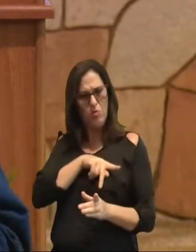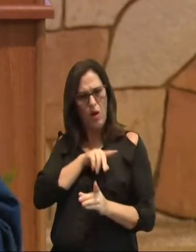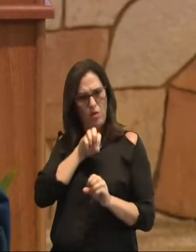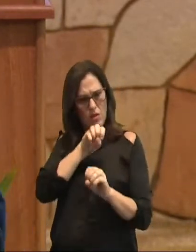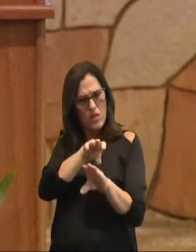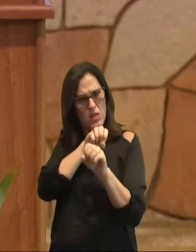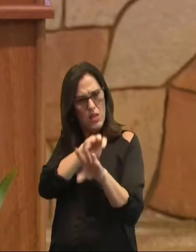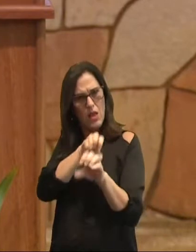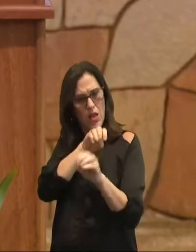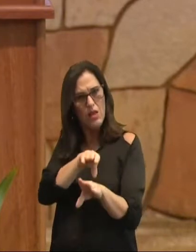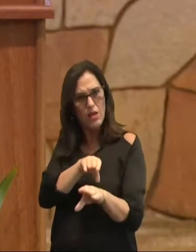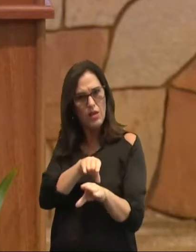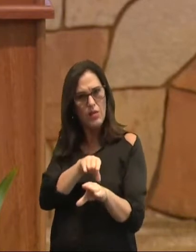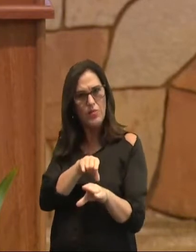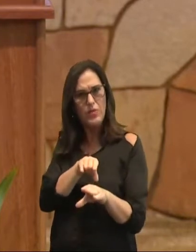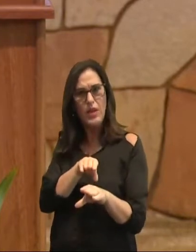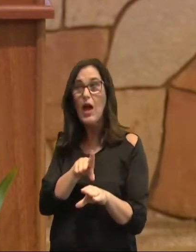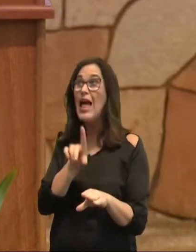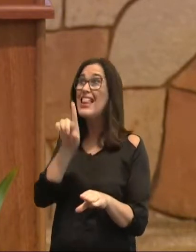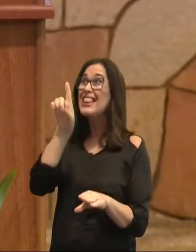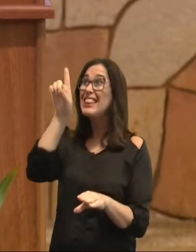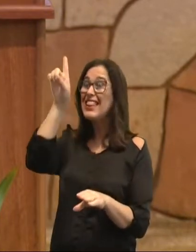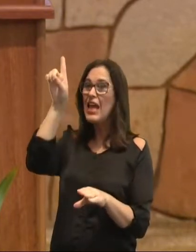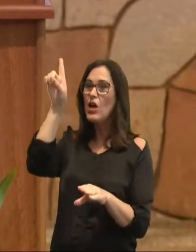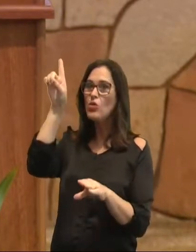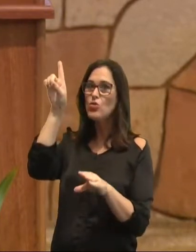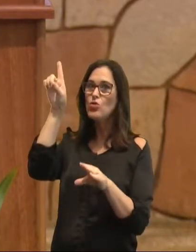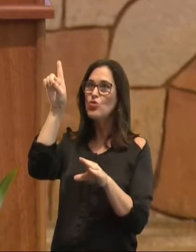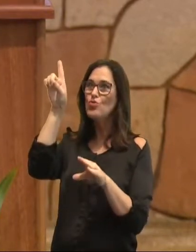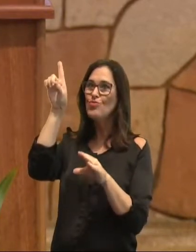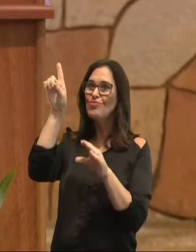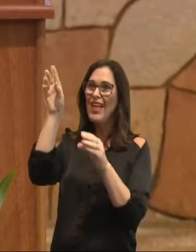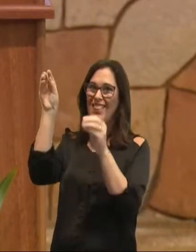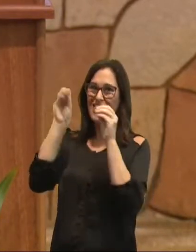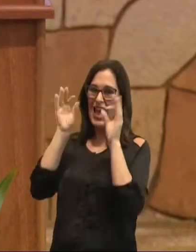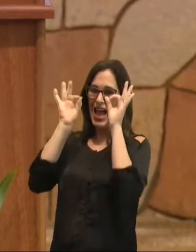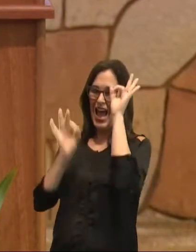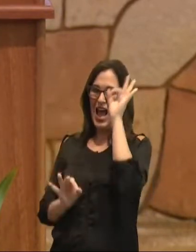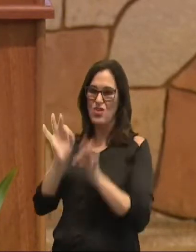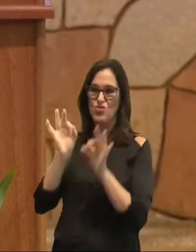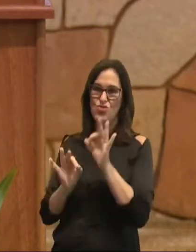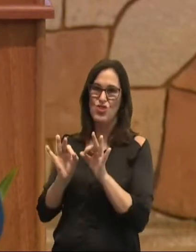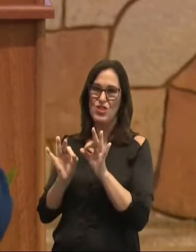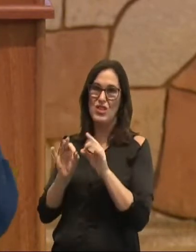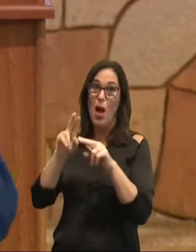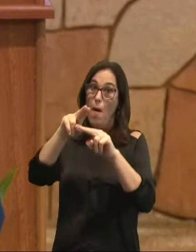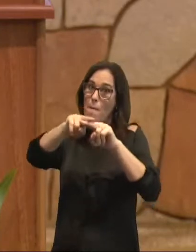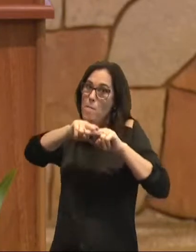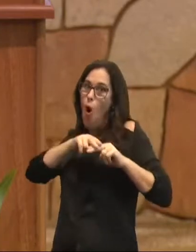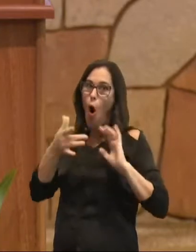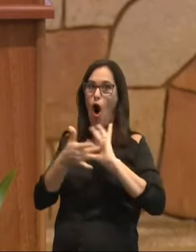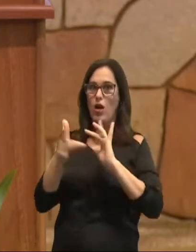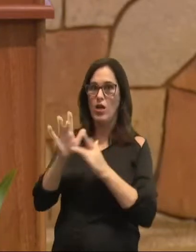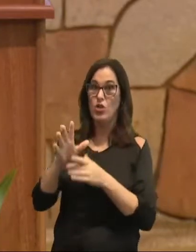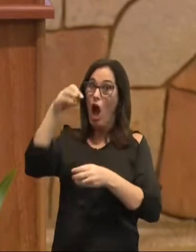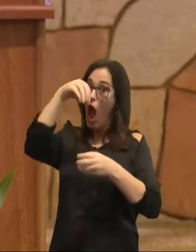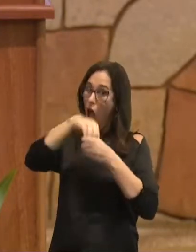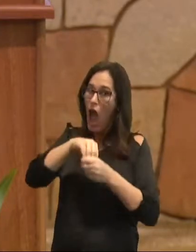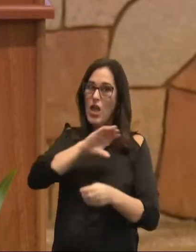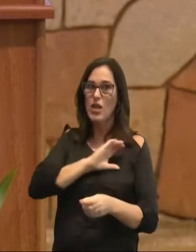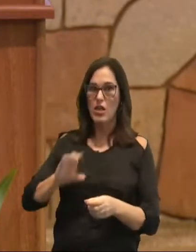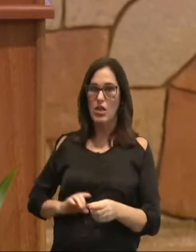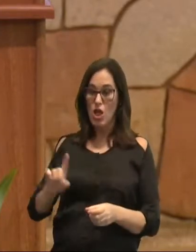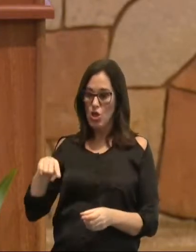sobre a justificação pela fé. Em Cristo e por Cristo, nós fomos feitos